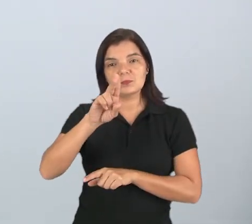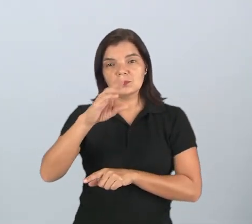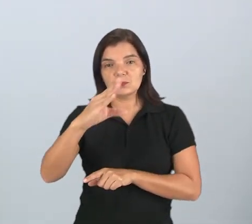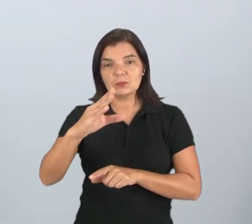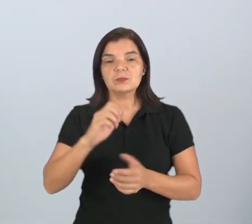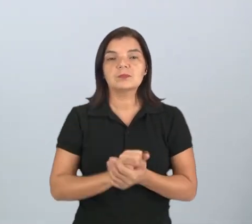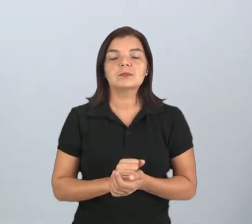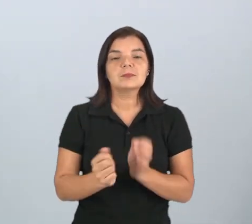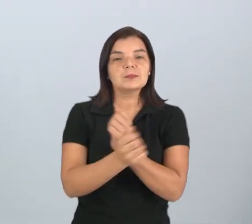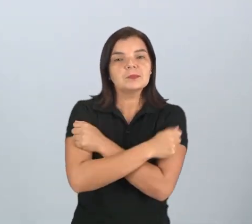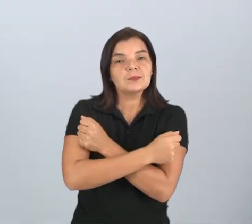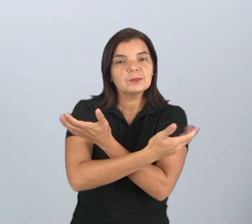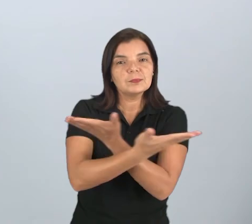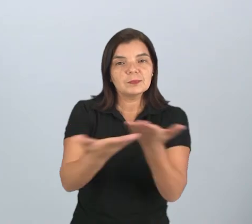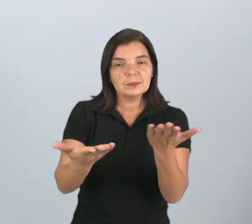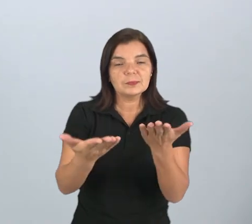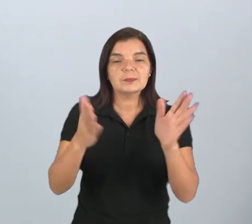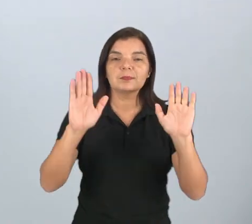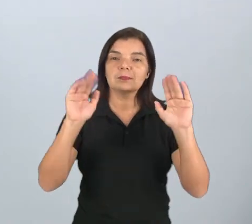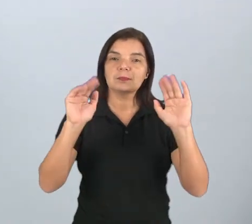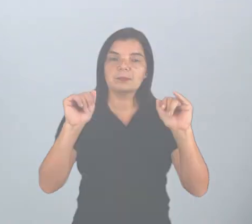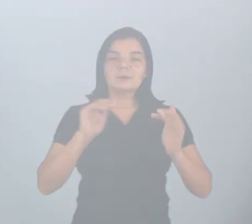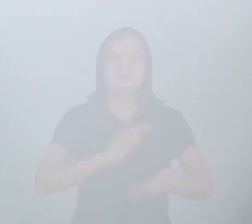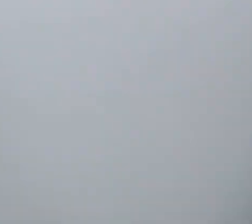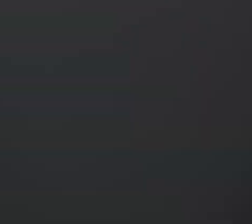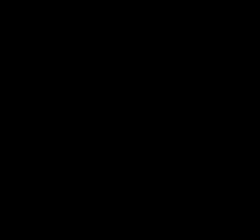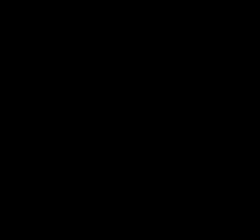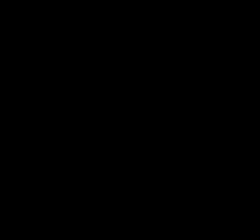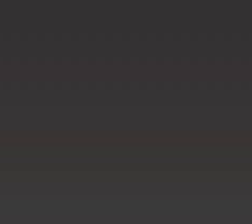Eduque. Um abraço a todos e até a próxima!